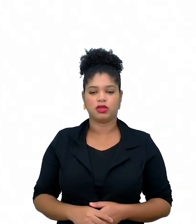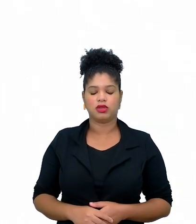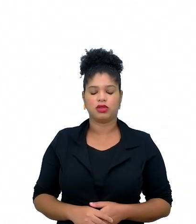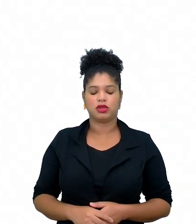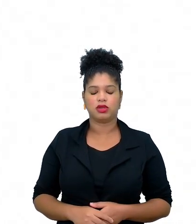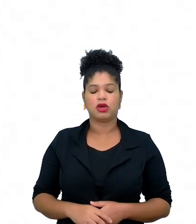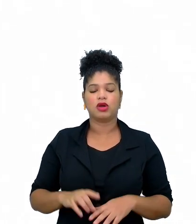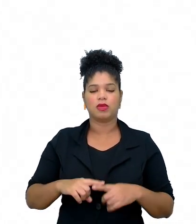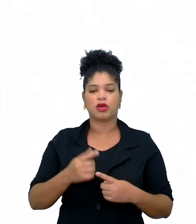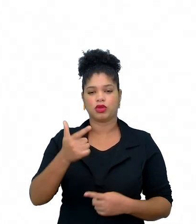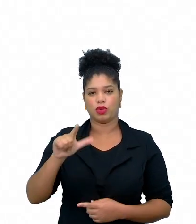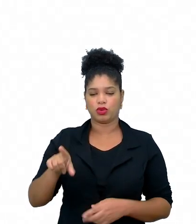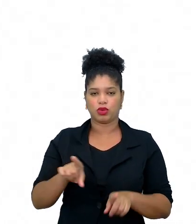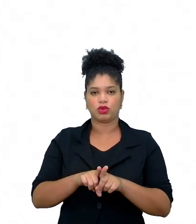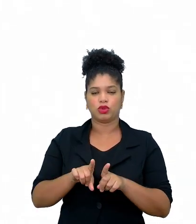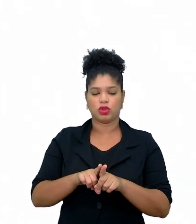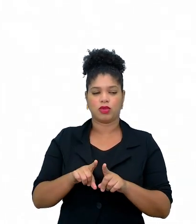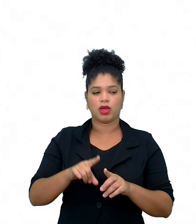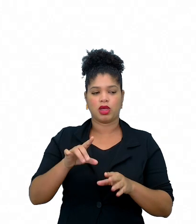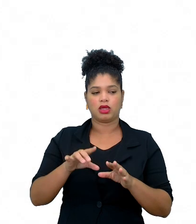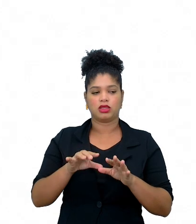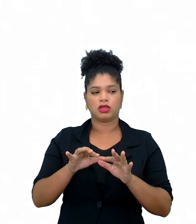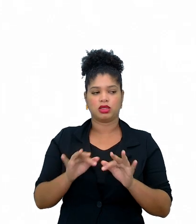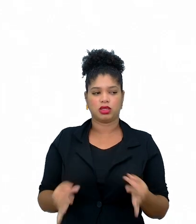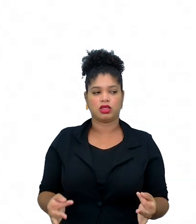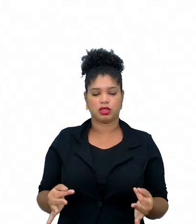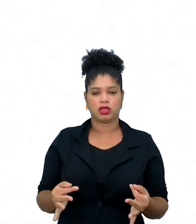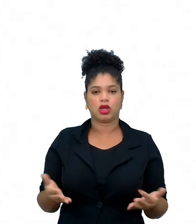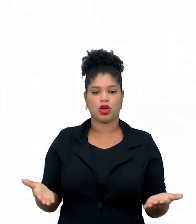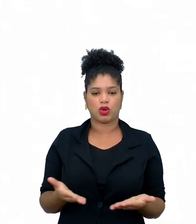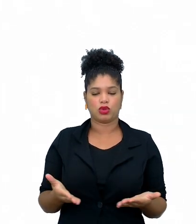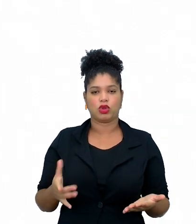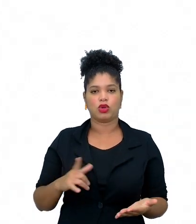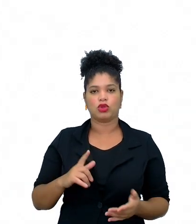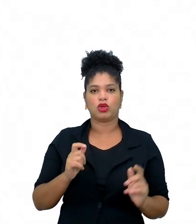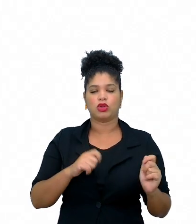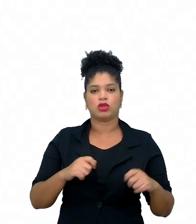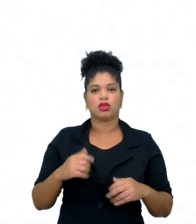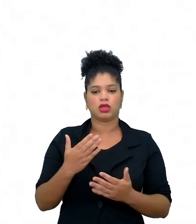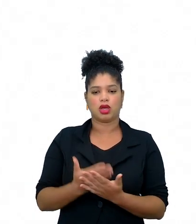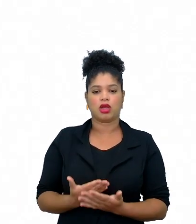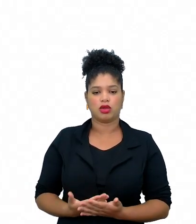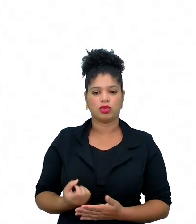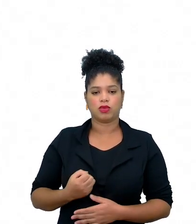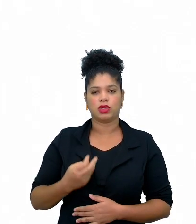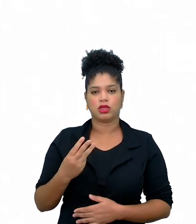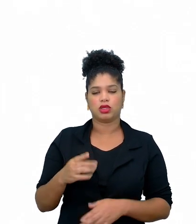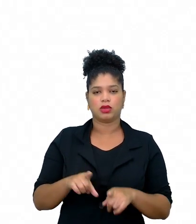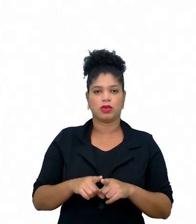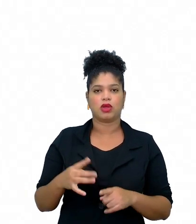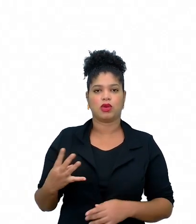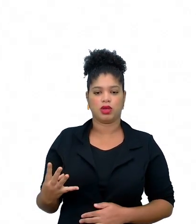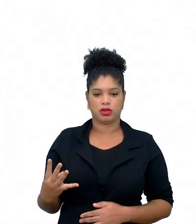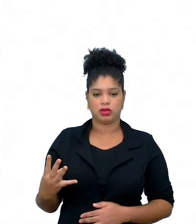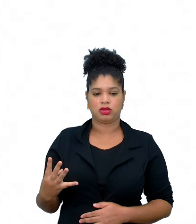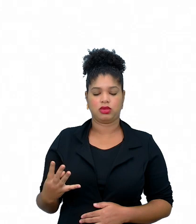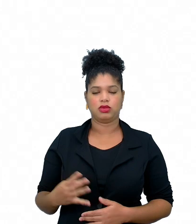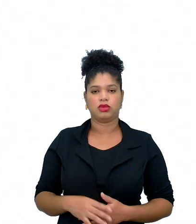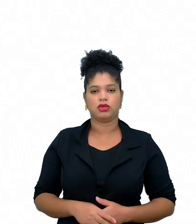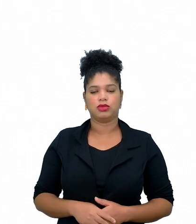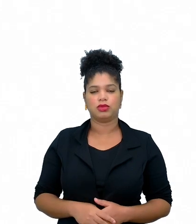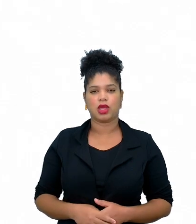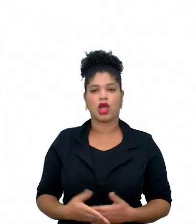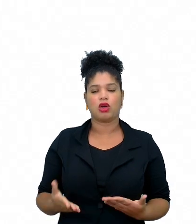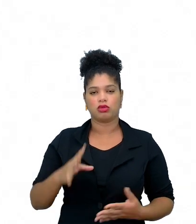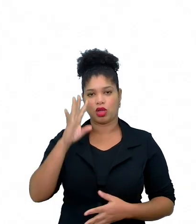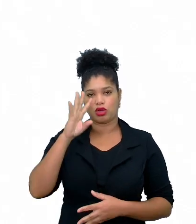A seguir, nós vamos sintetizar, né? O que nós vimos nas aulas 3 e 4. Então,